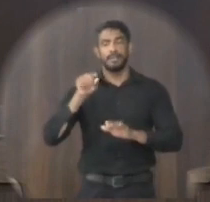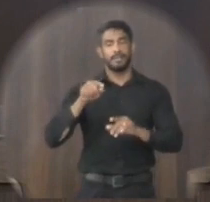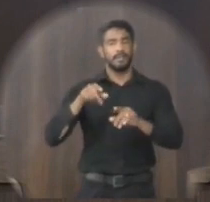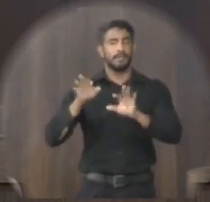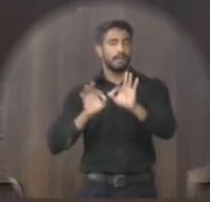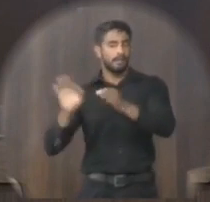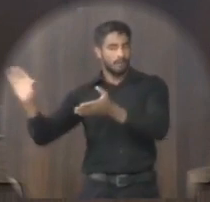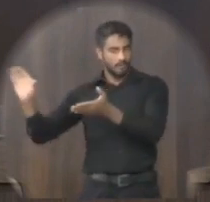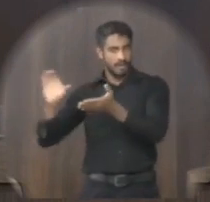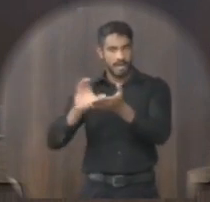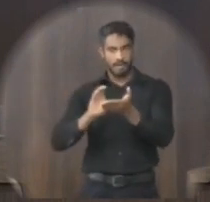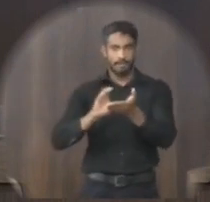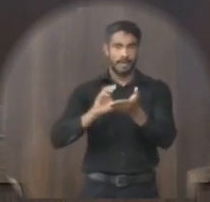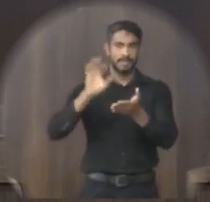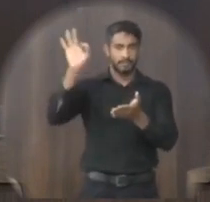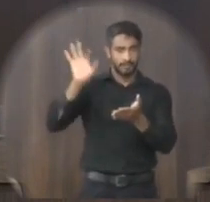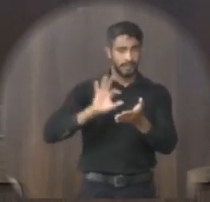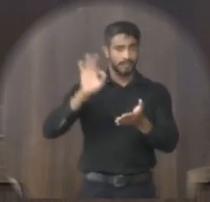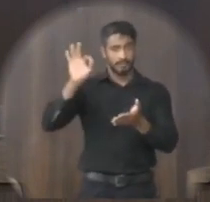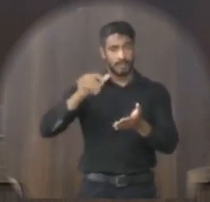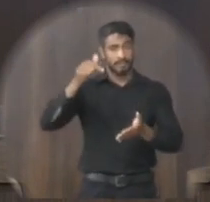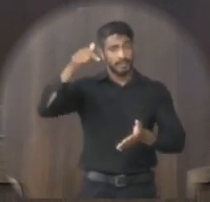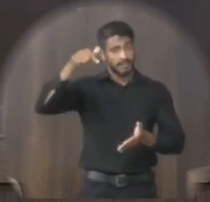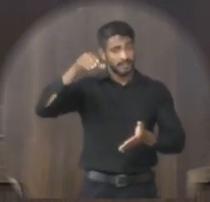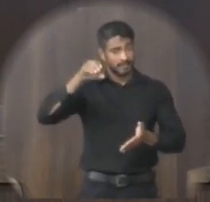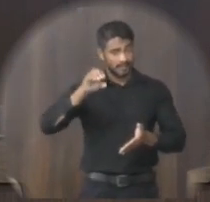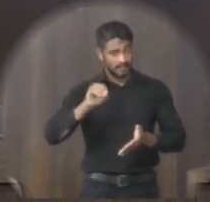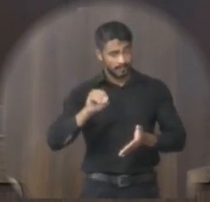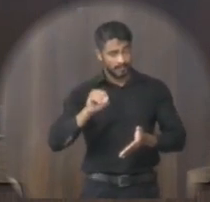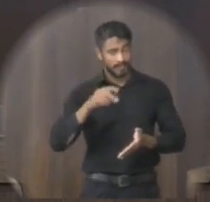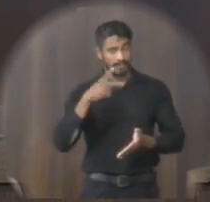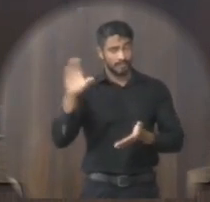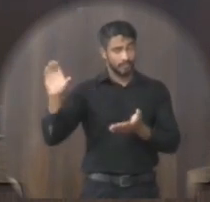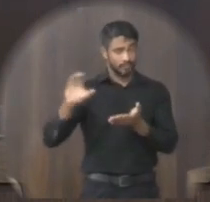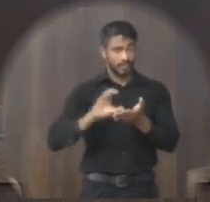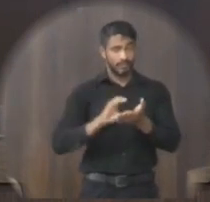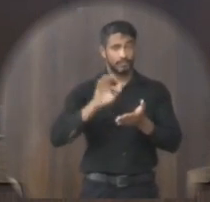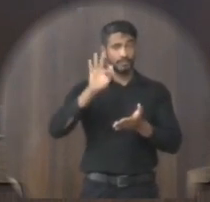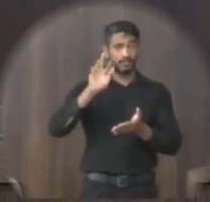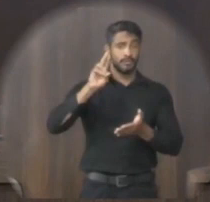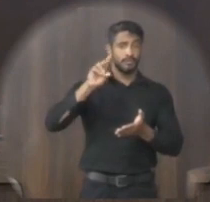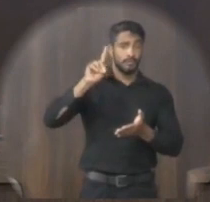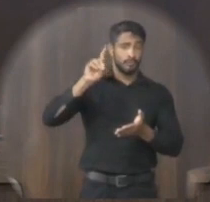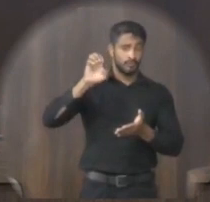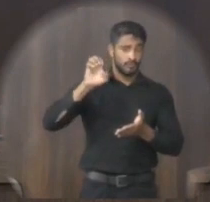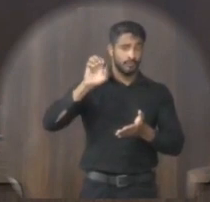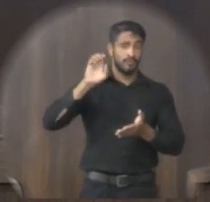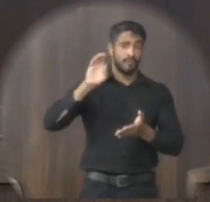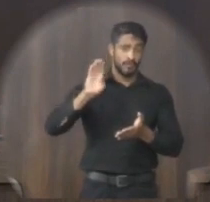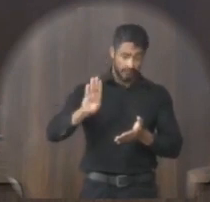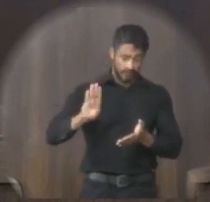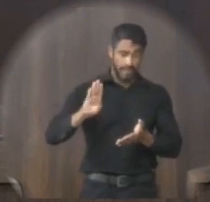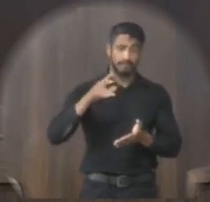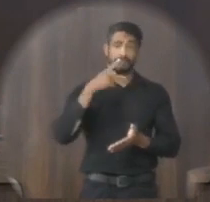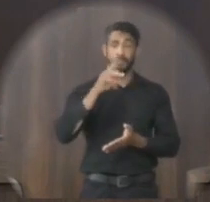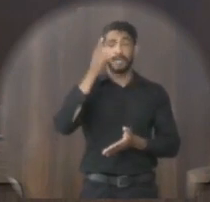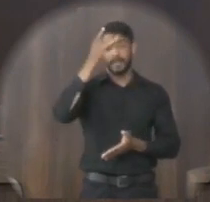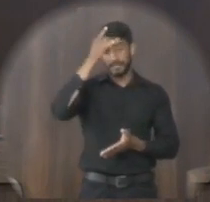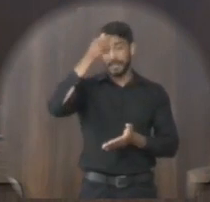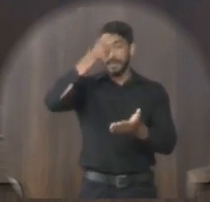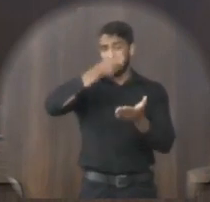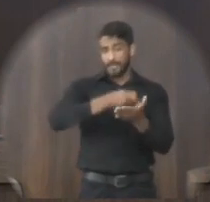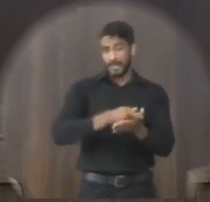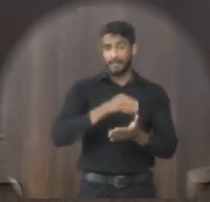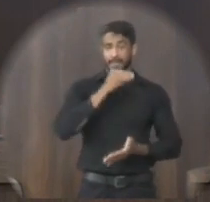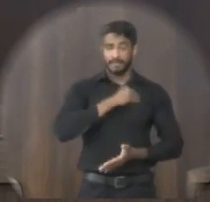repasse integral do percentual mínimo de 70% dos recursos do fundo de educação básica fundeb para o